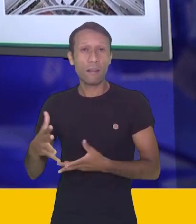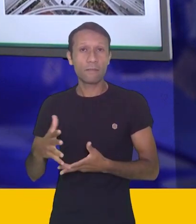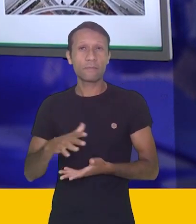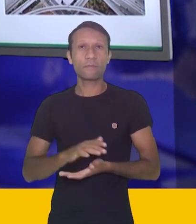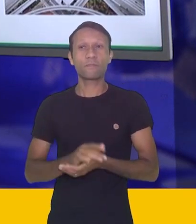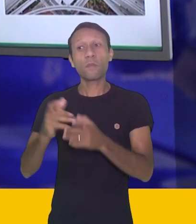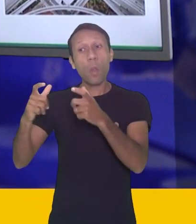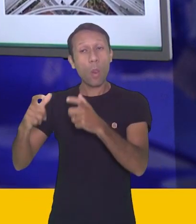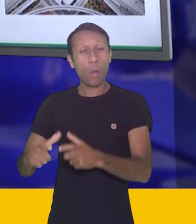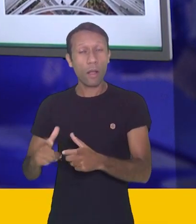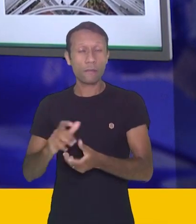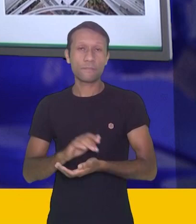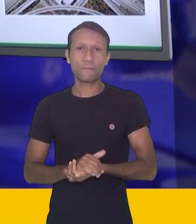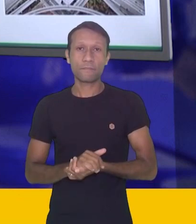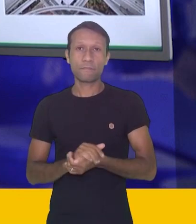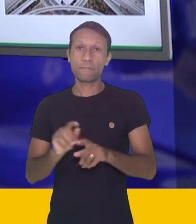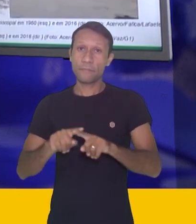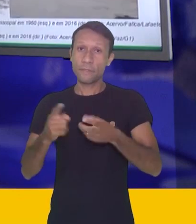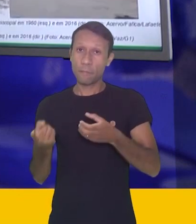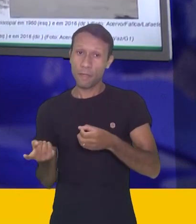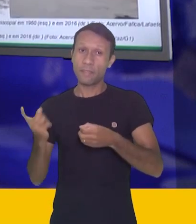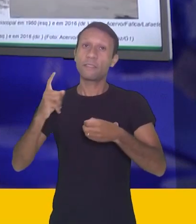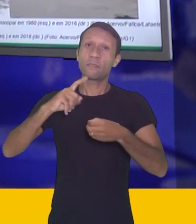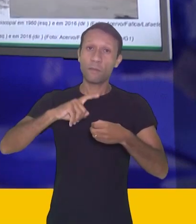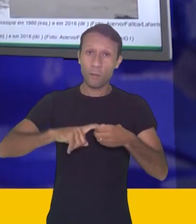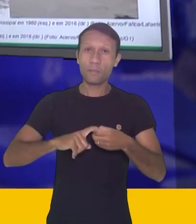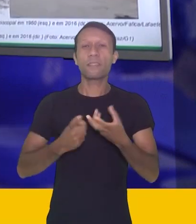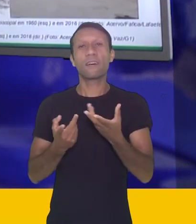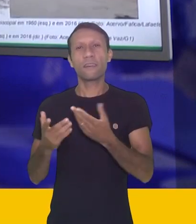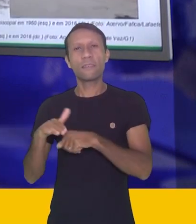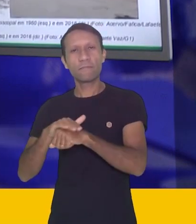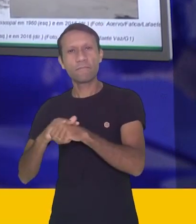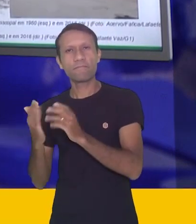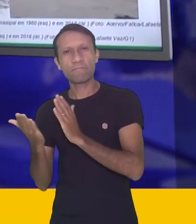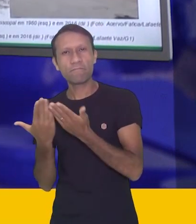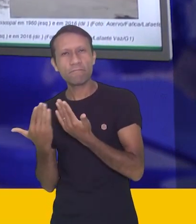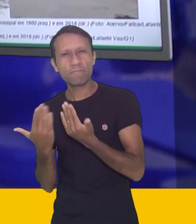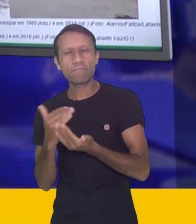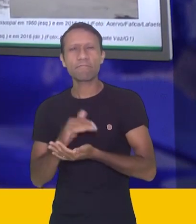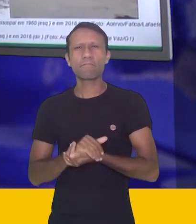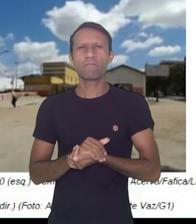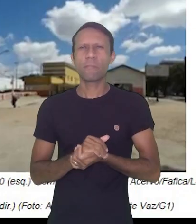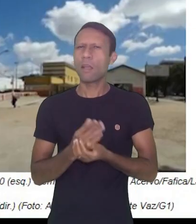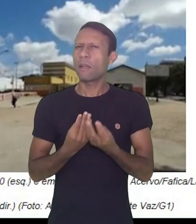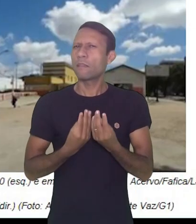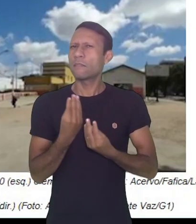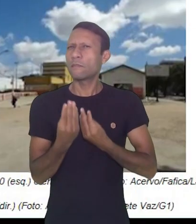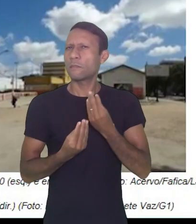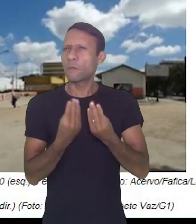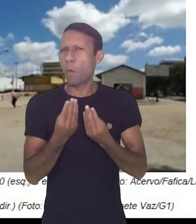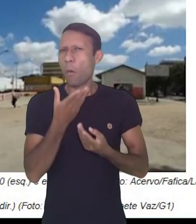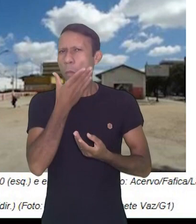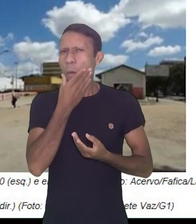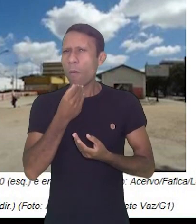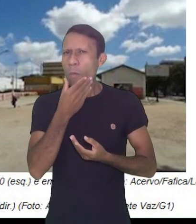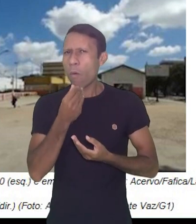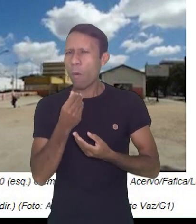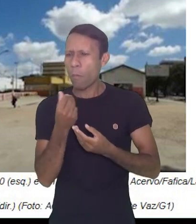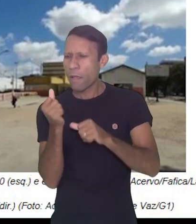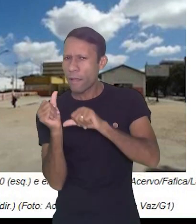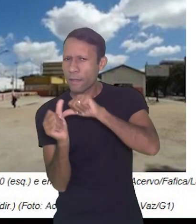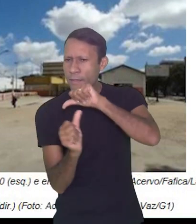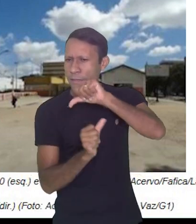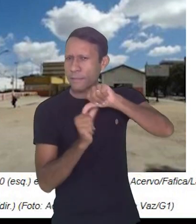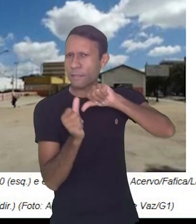Mas, voltando à nossa discussão inicial, como é que o homem transformou esses espaços geográficos? E